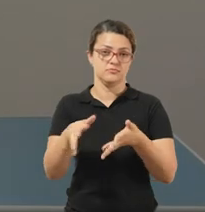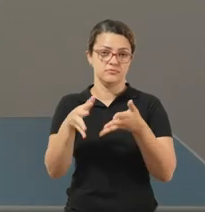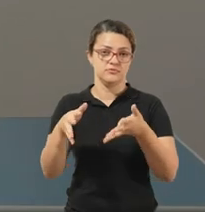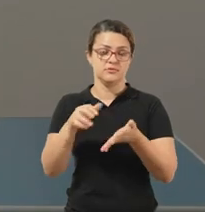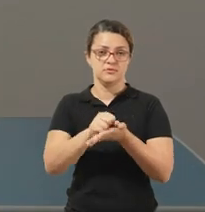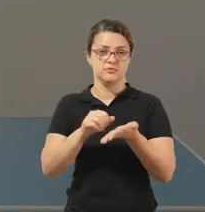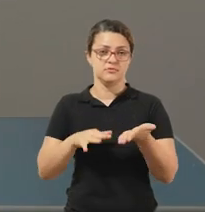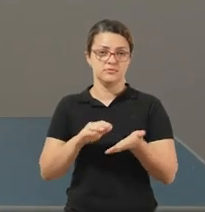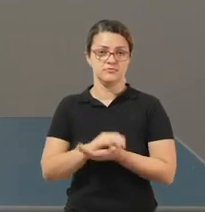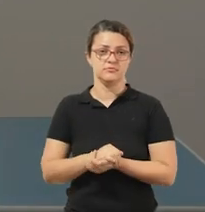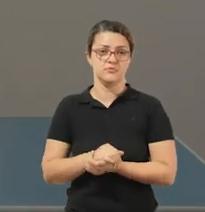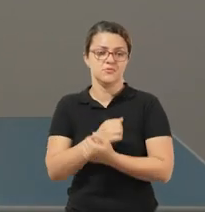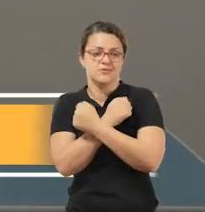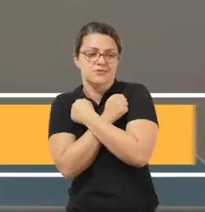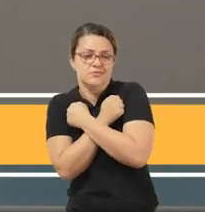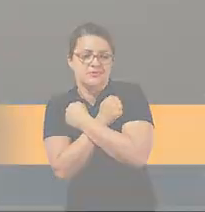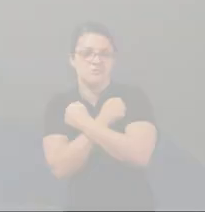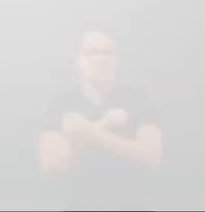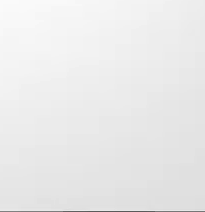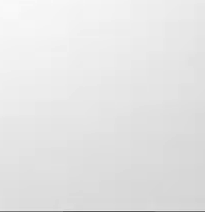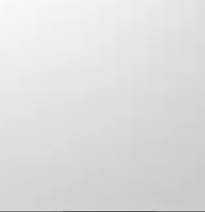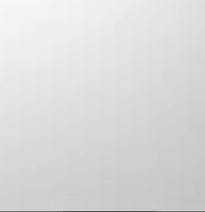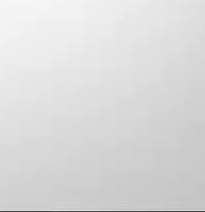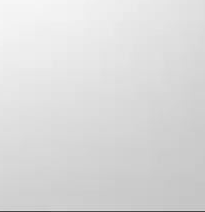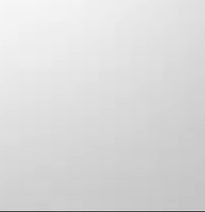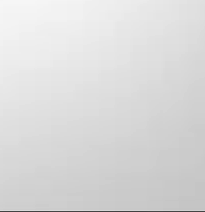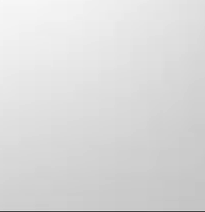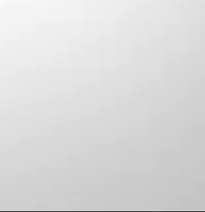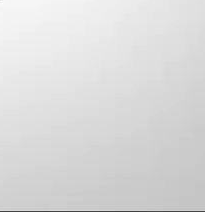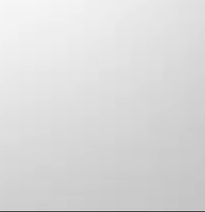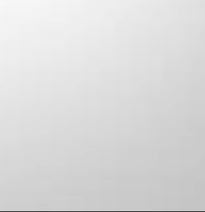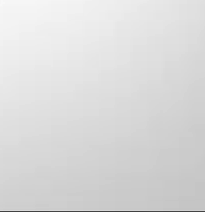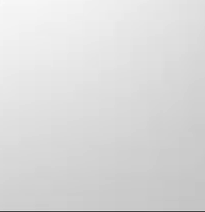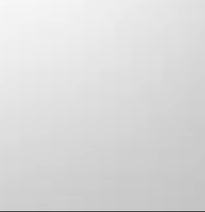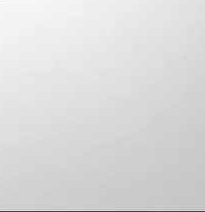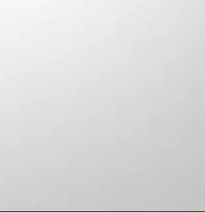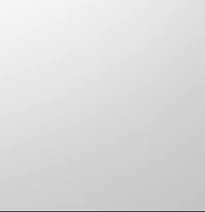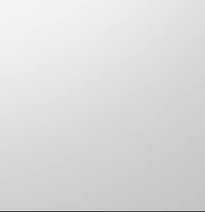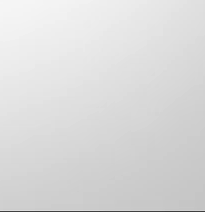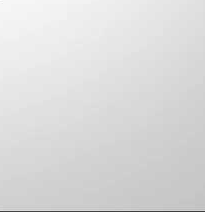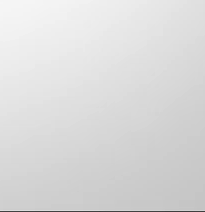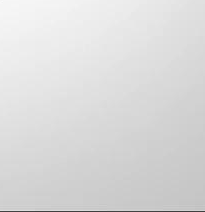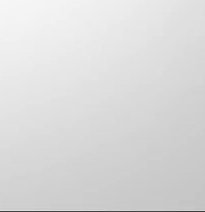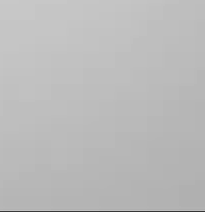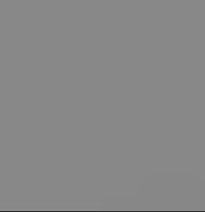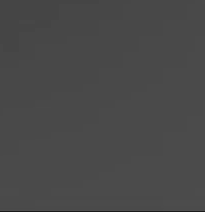realização das atividades. Um grande abraço. E as dicas possam as as